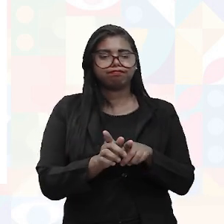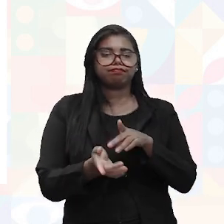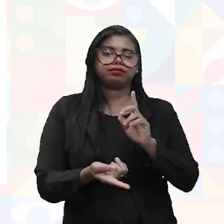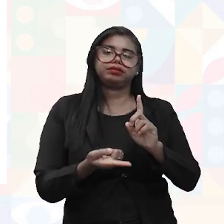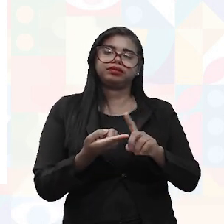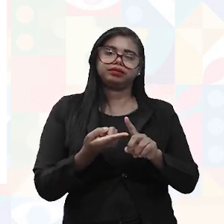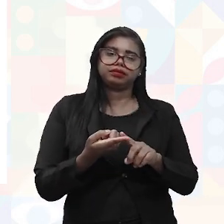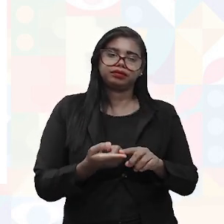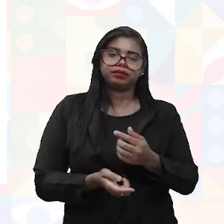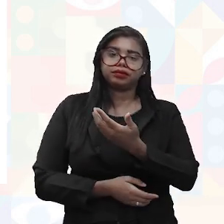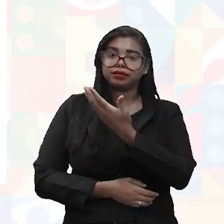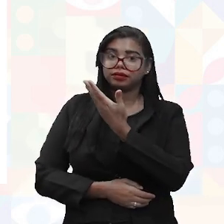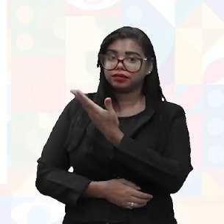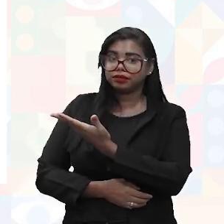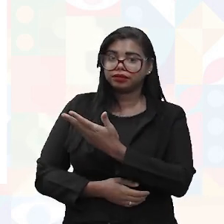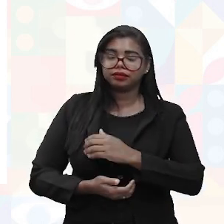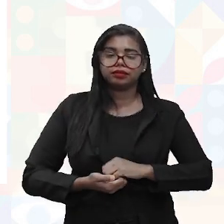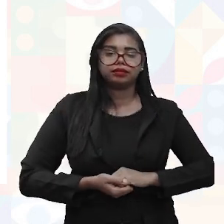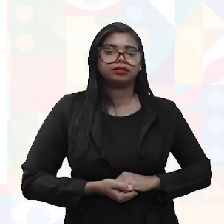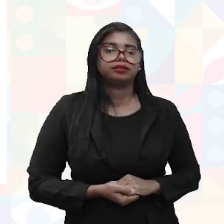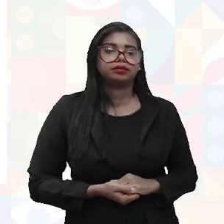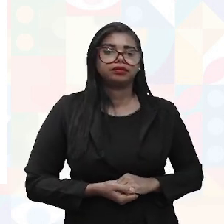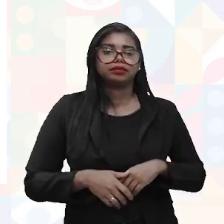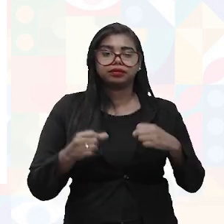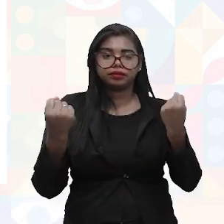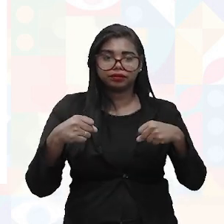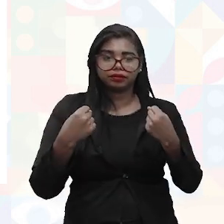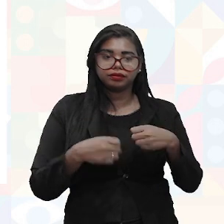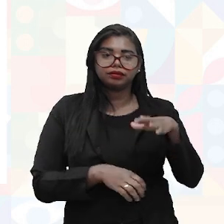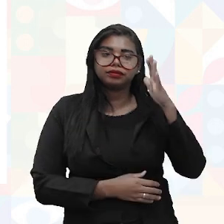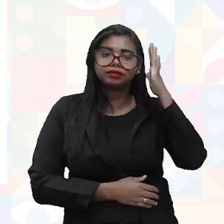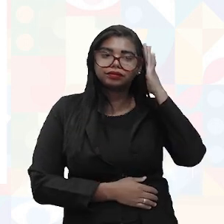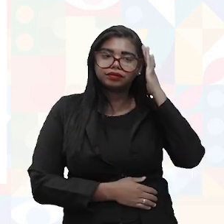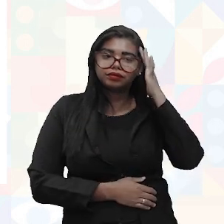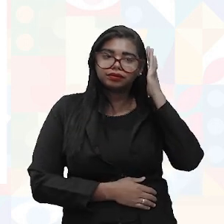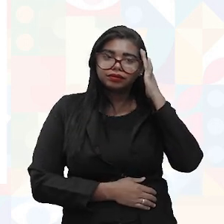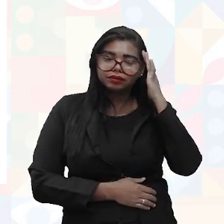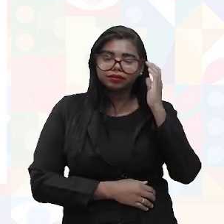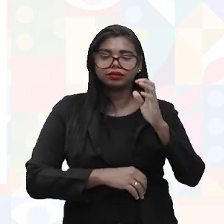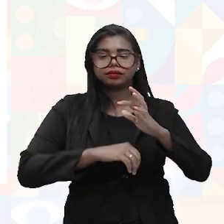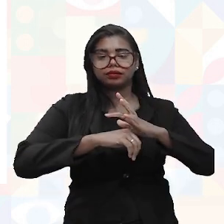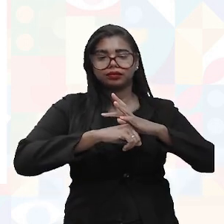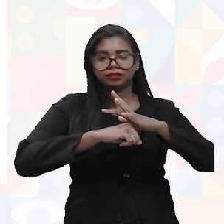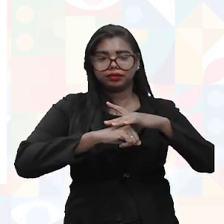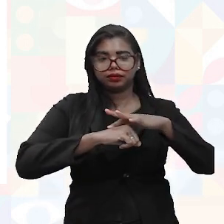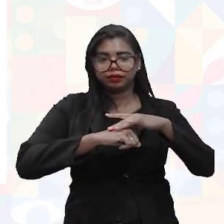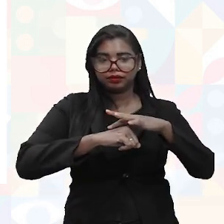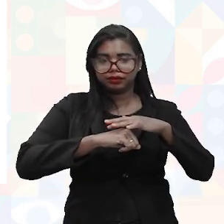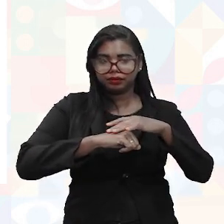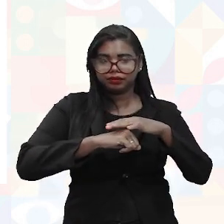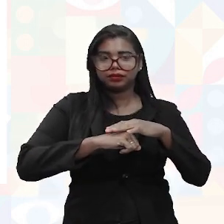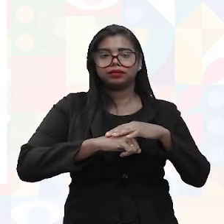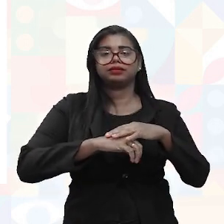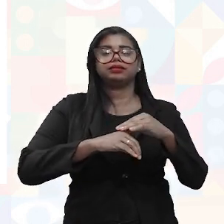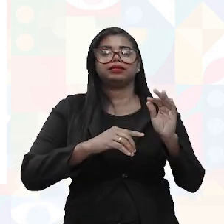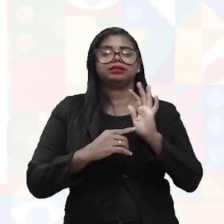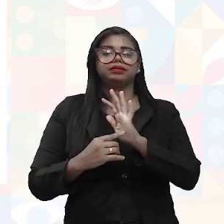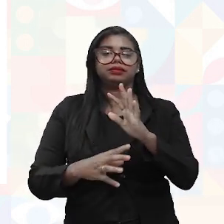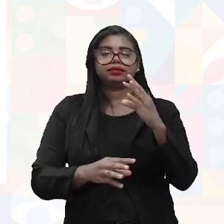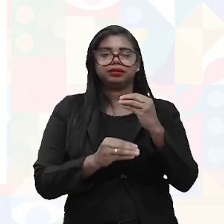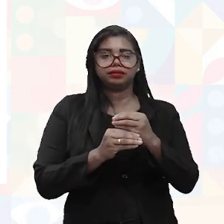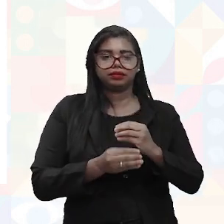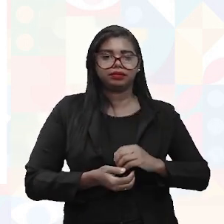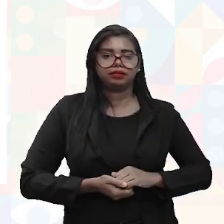esse posto. Porque a gente precisa entender que as doenças, elas têm que ser prevenidas.